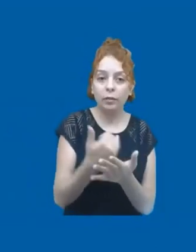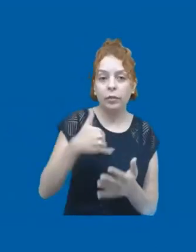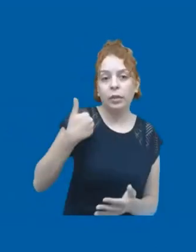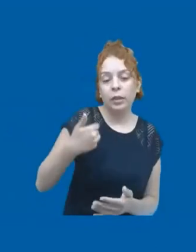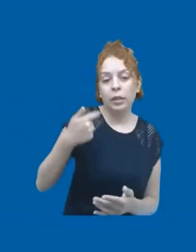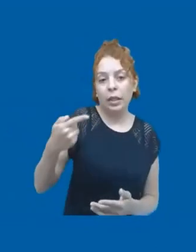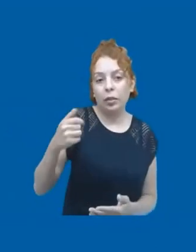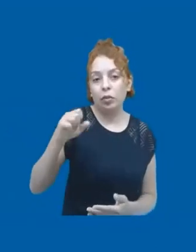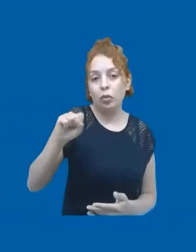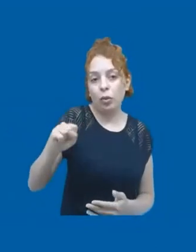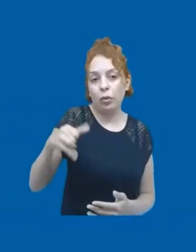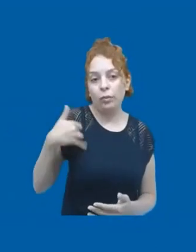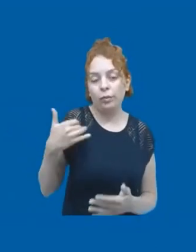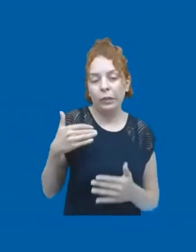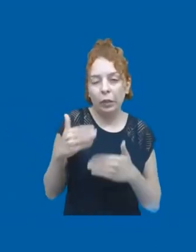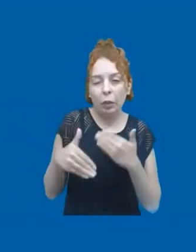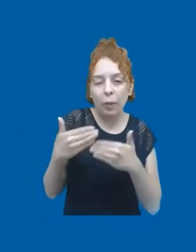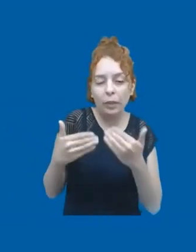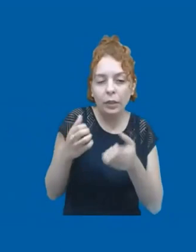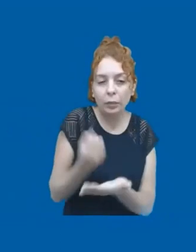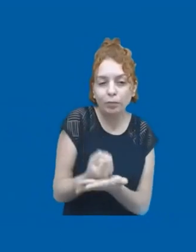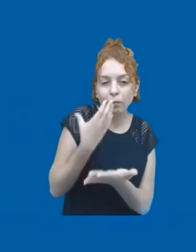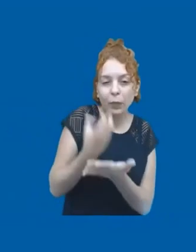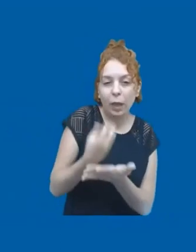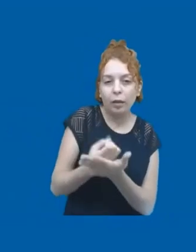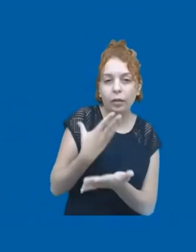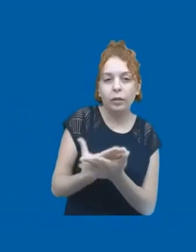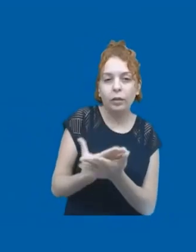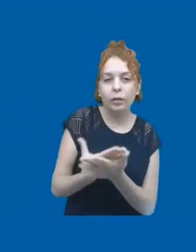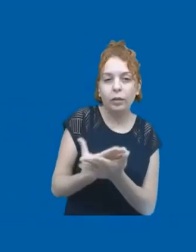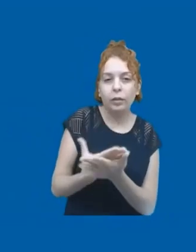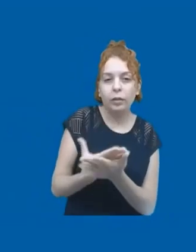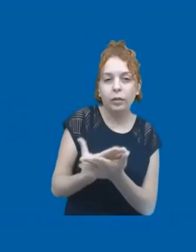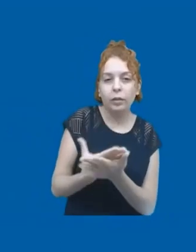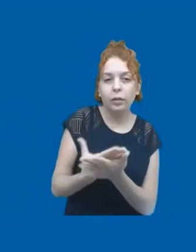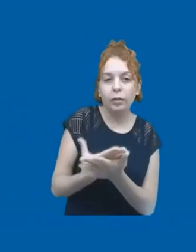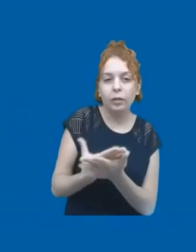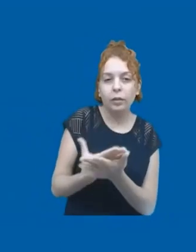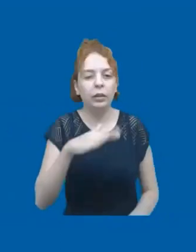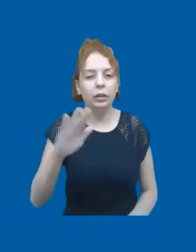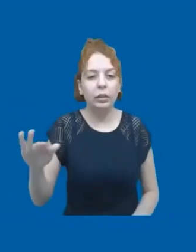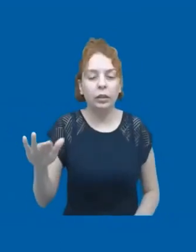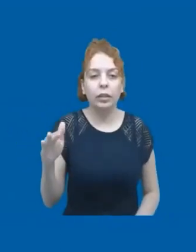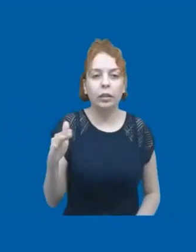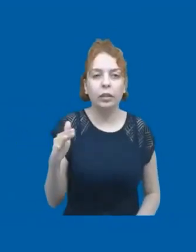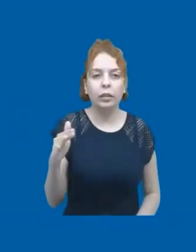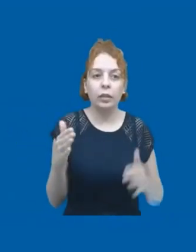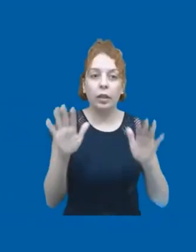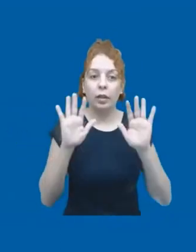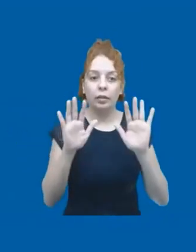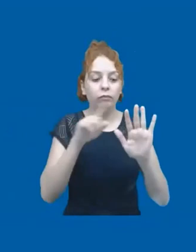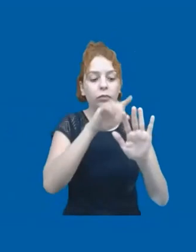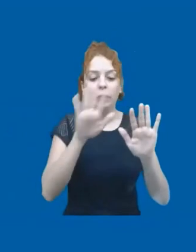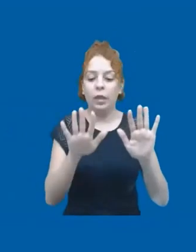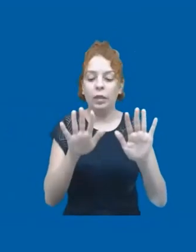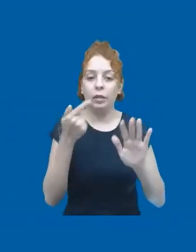anos, naquela idade que elas estão consolidando a sua alfabetização. Hoje, em torno de 7 crianças em 10 não têm a